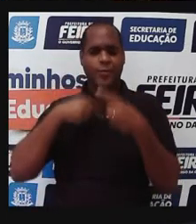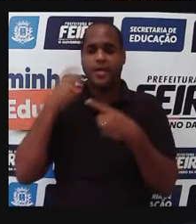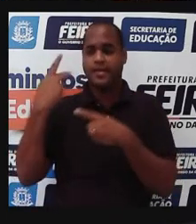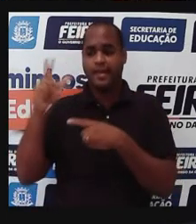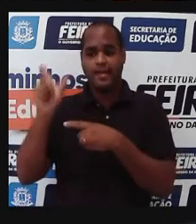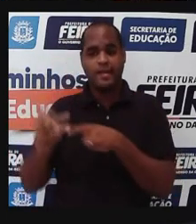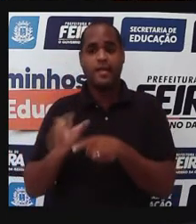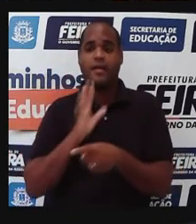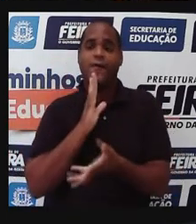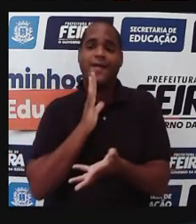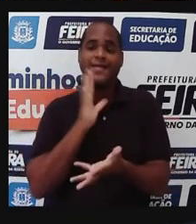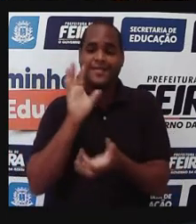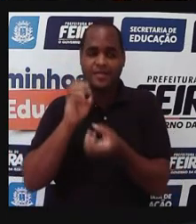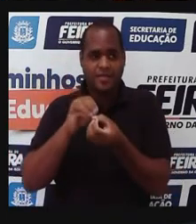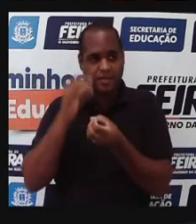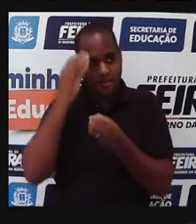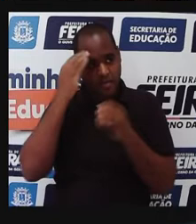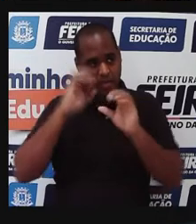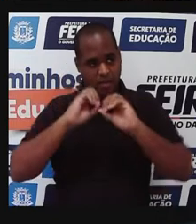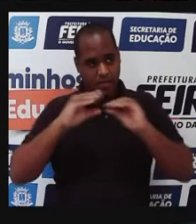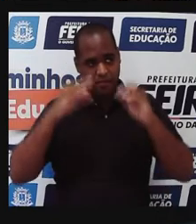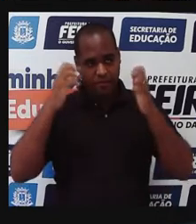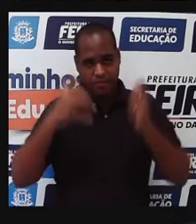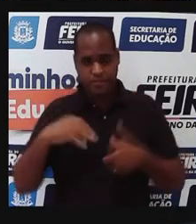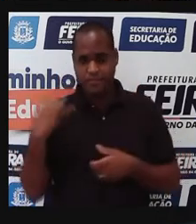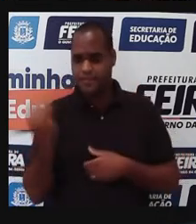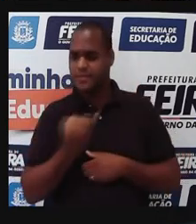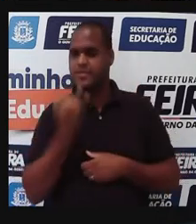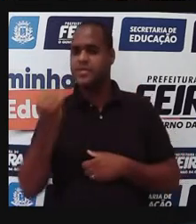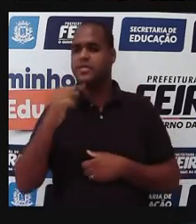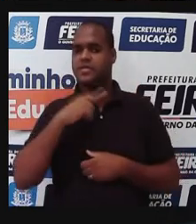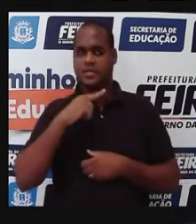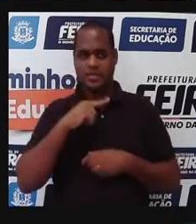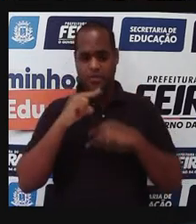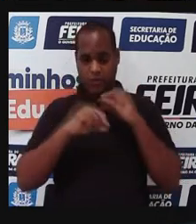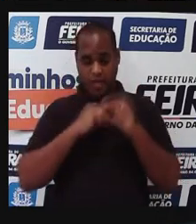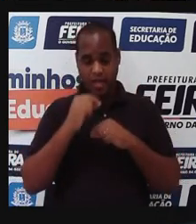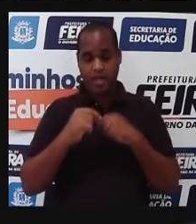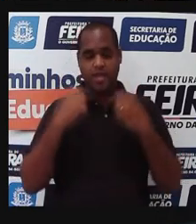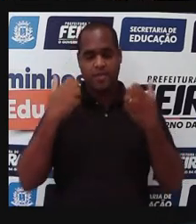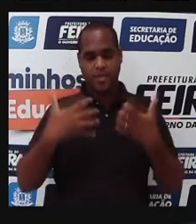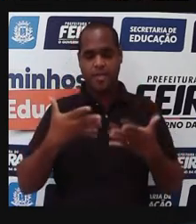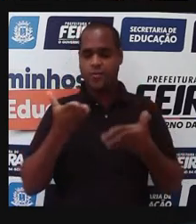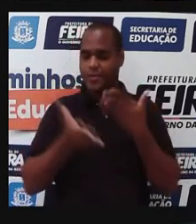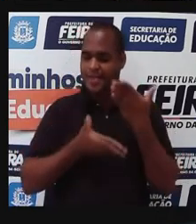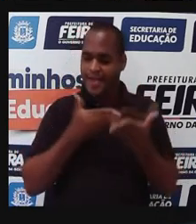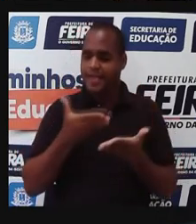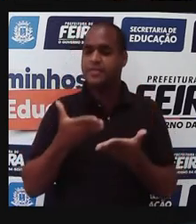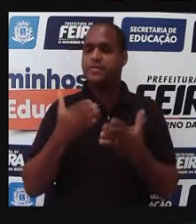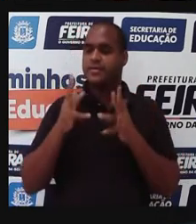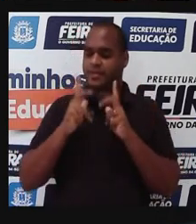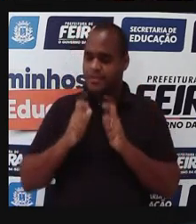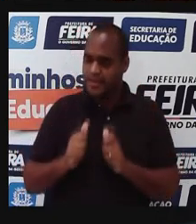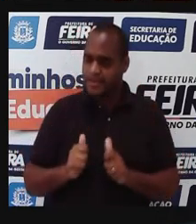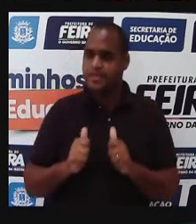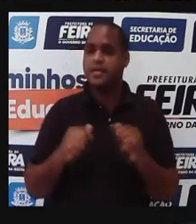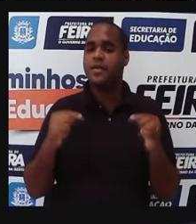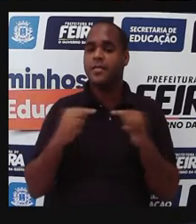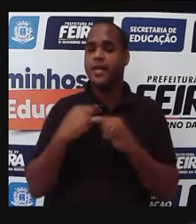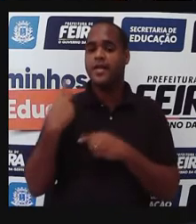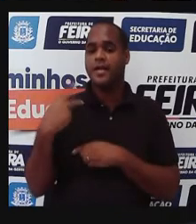reconhecer e entender a importância desses cuidados de higiene. Só que nós temos também uma questão